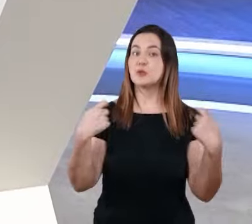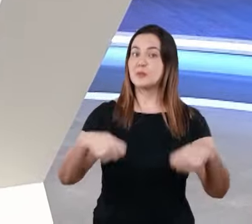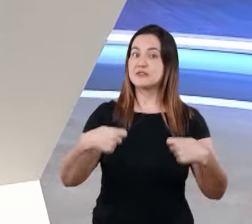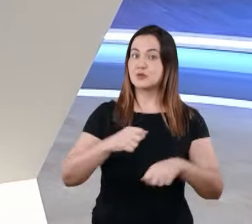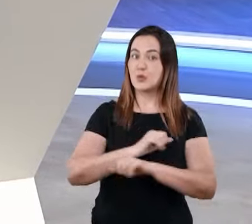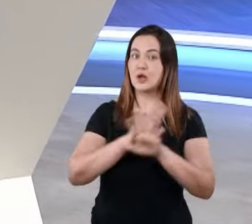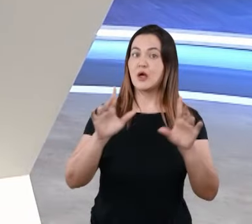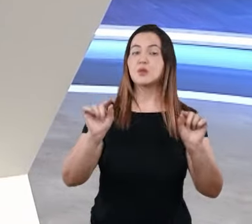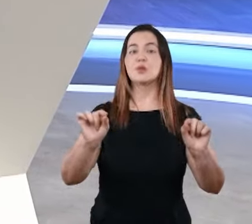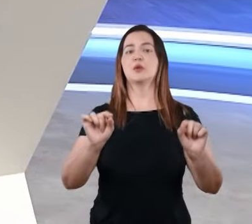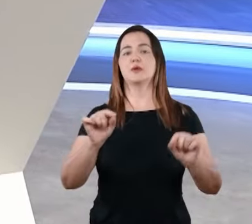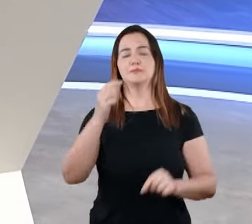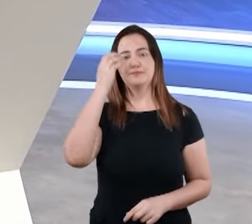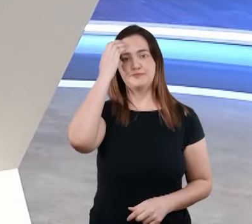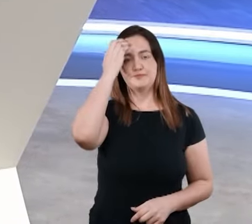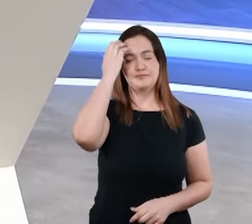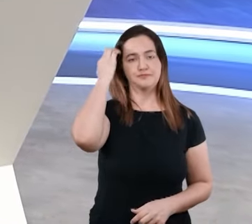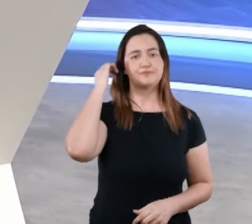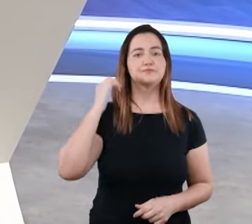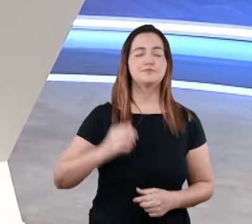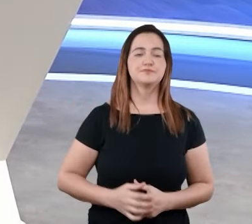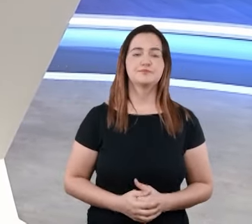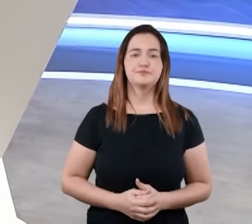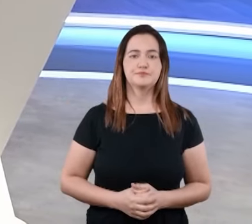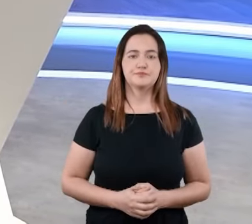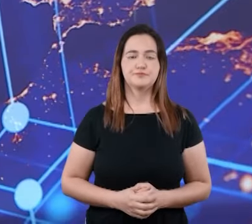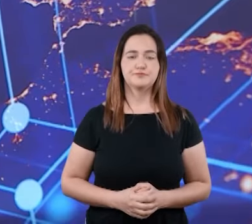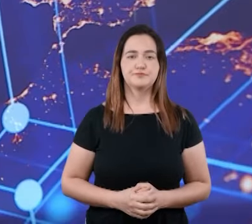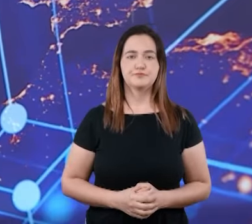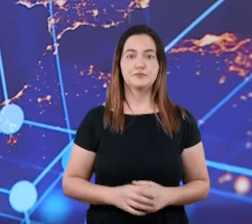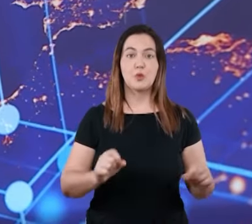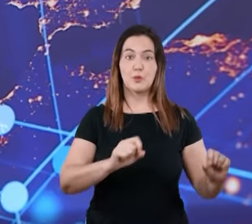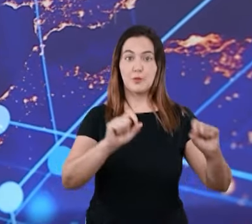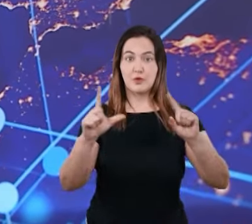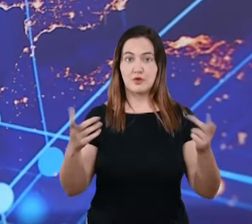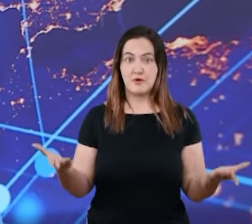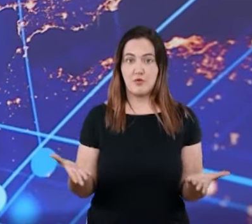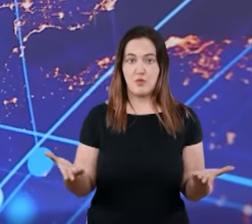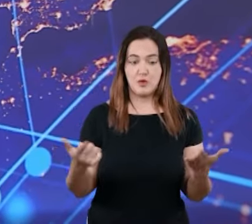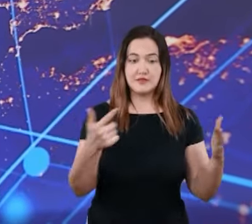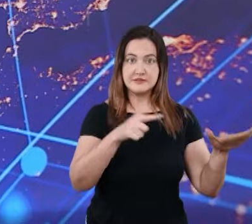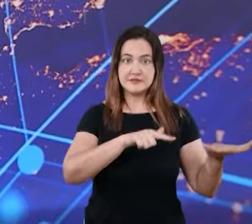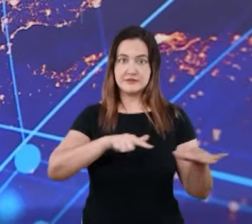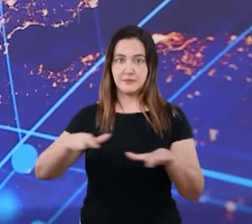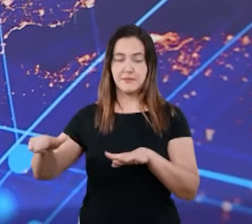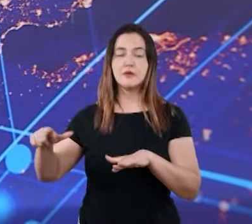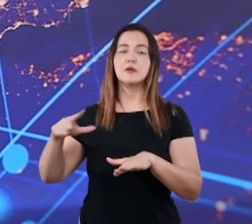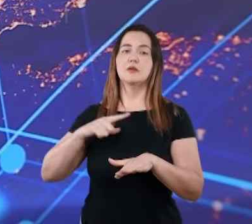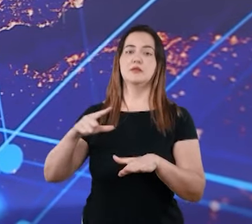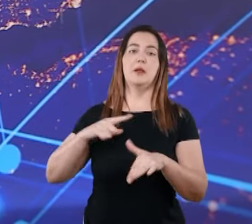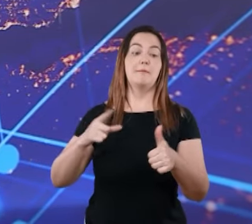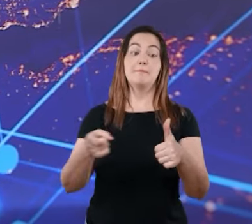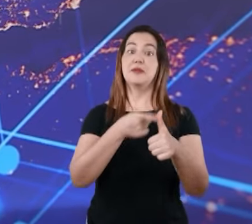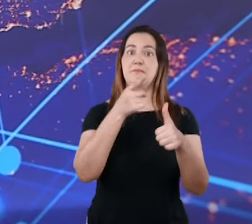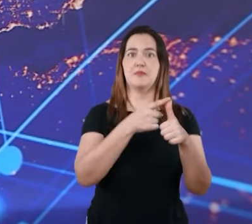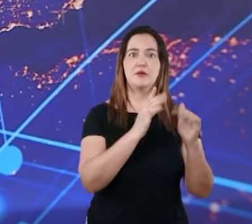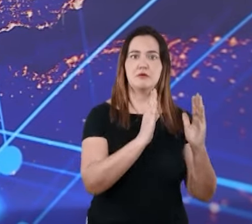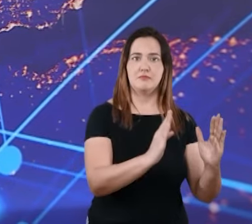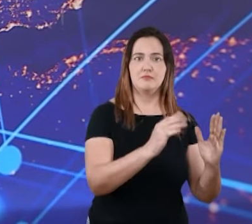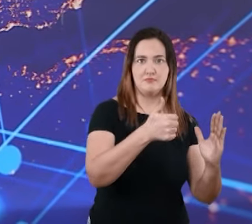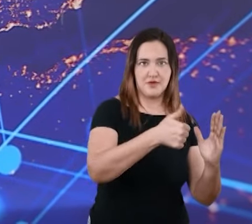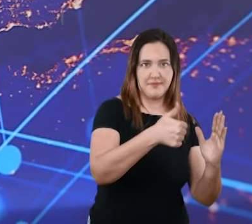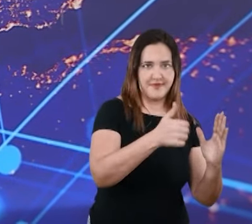preciso te dar um recado importante. O programa desta semana, ele apresenta a